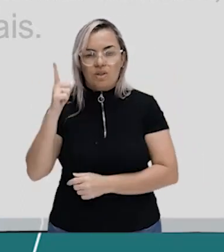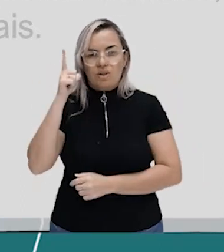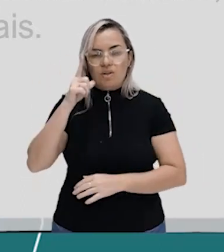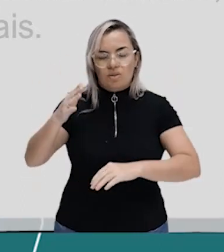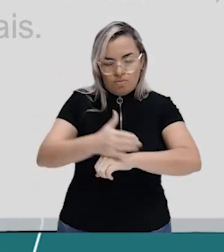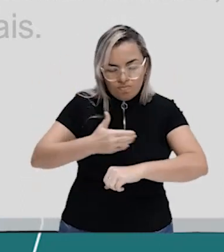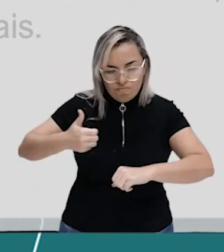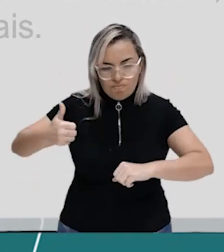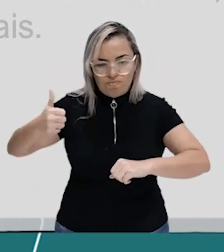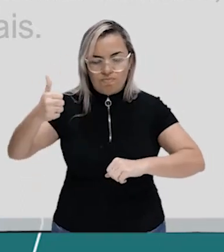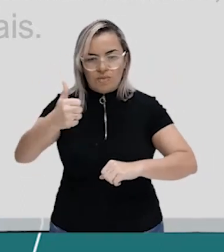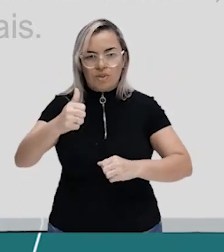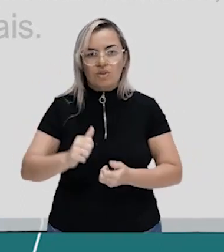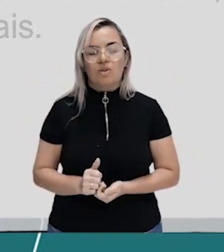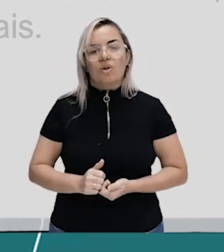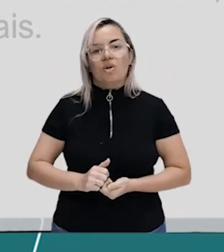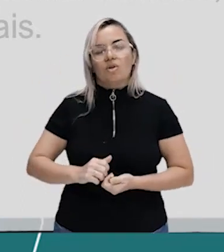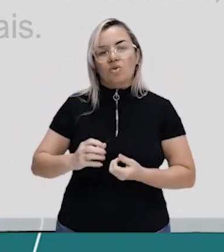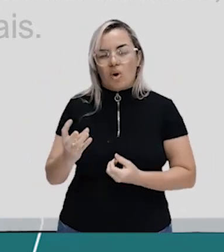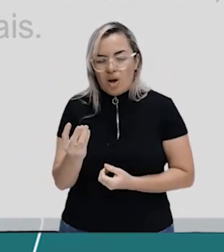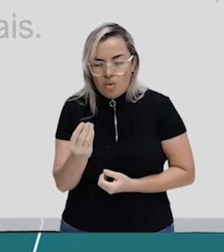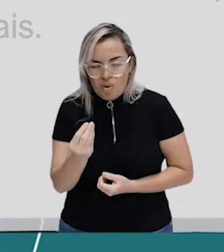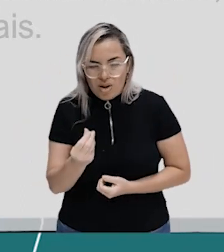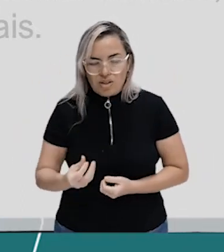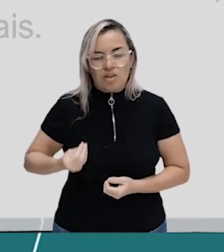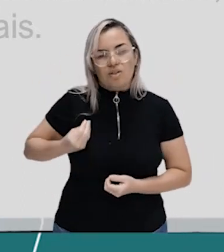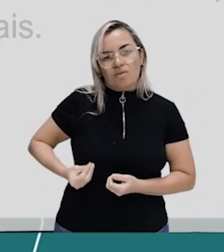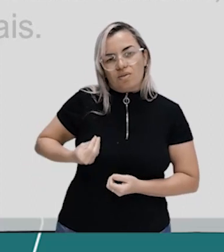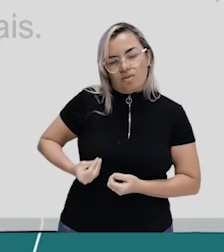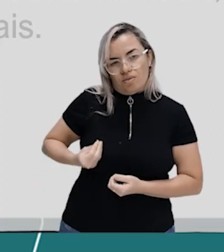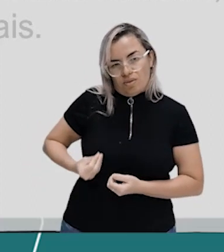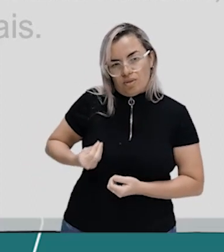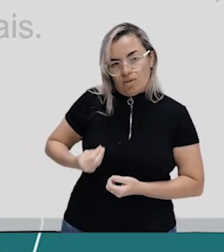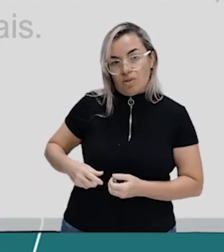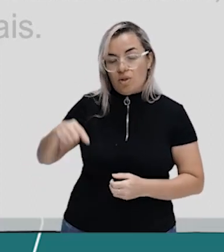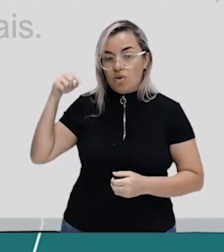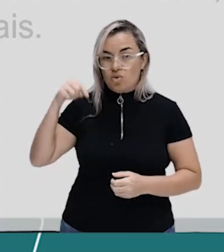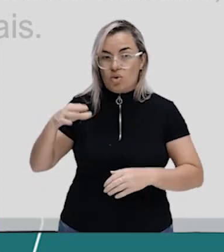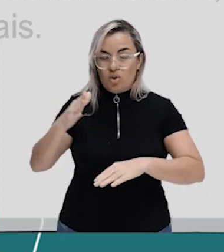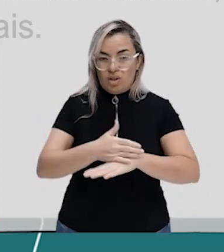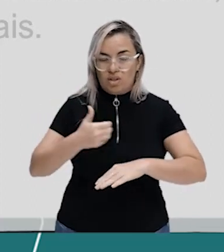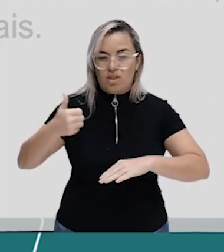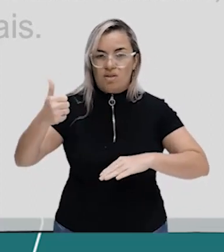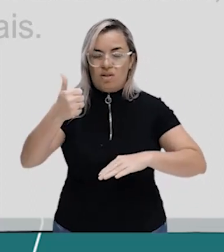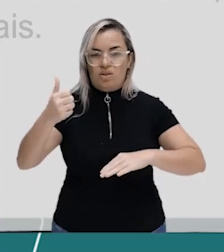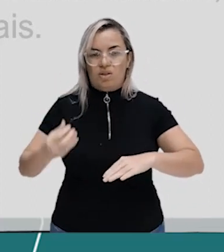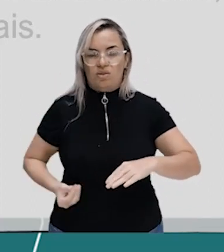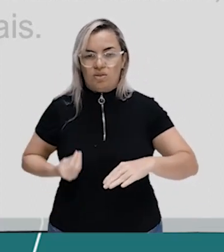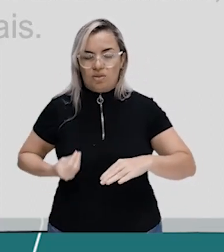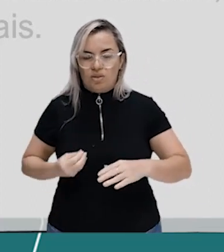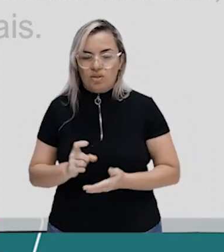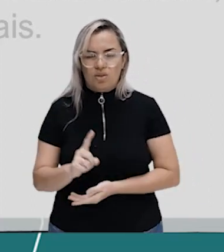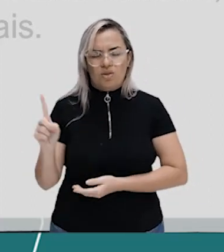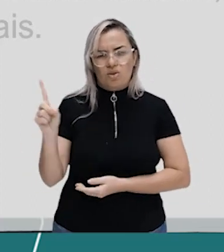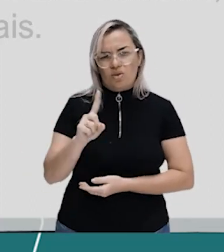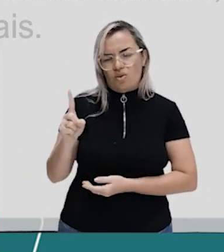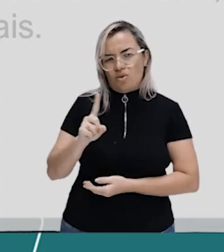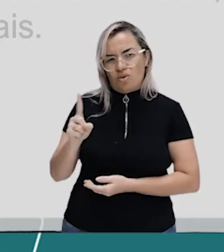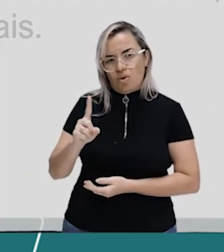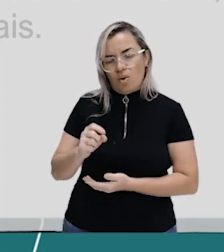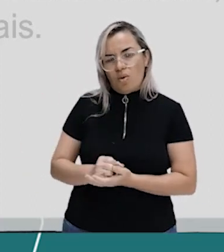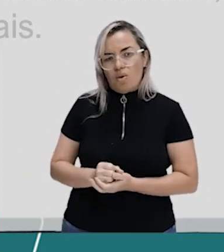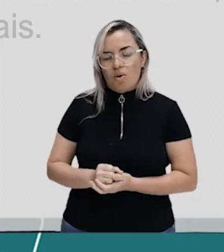melhorar o seu padrão de vida. Só que essa melhora, ela não é suficiente para que essa família